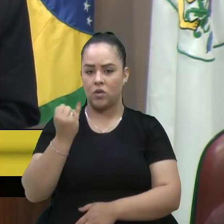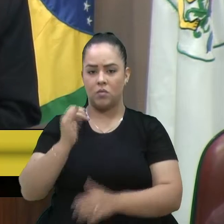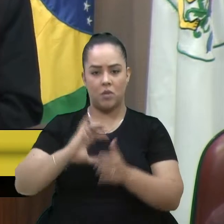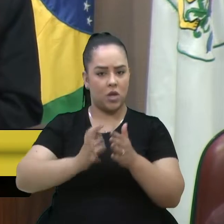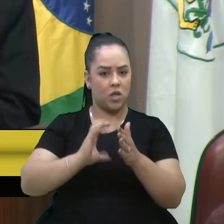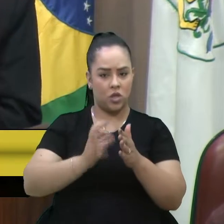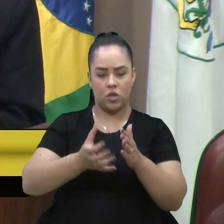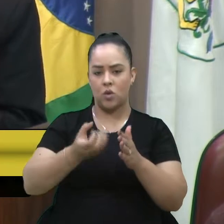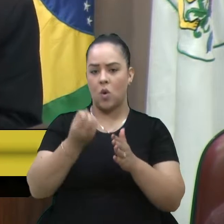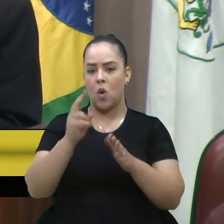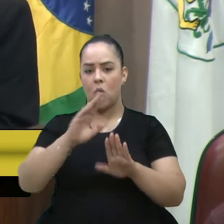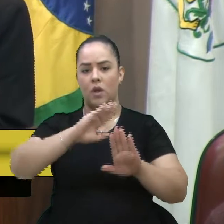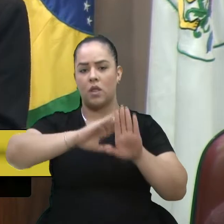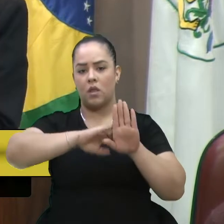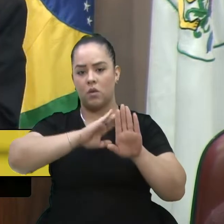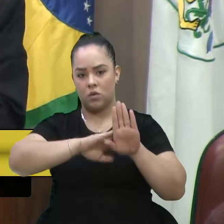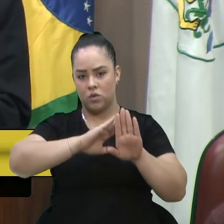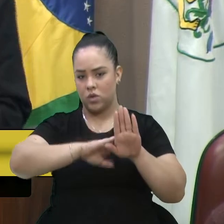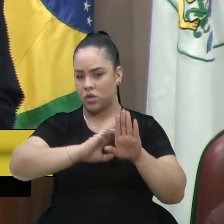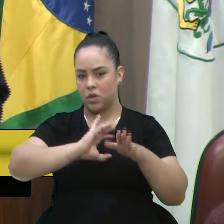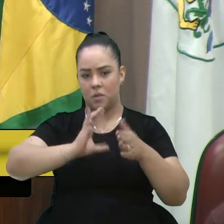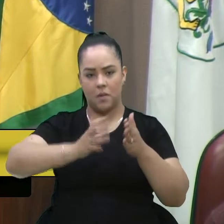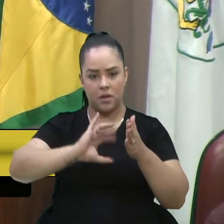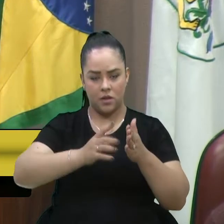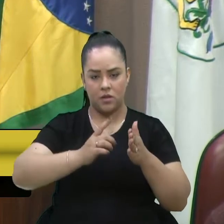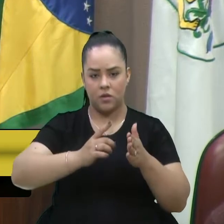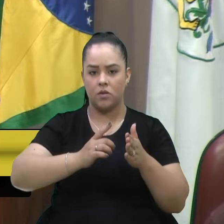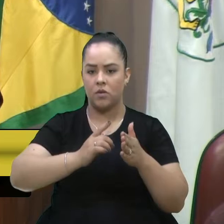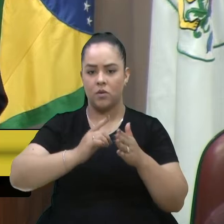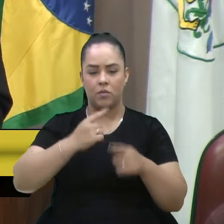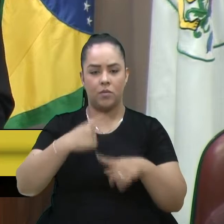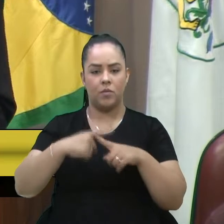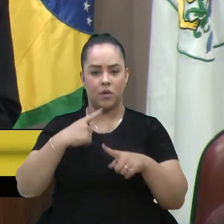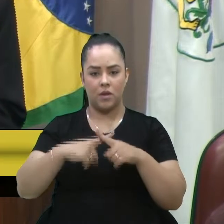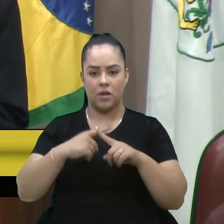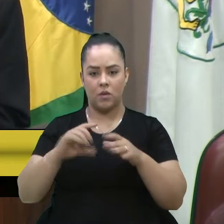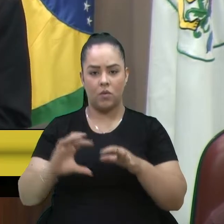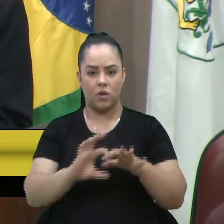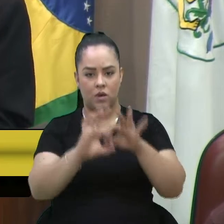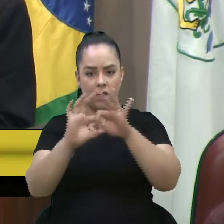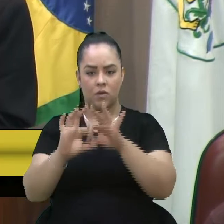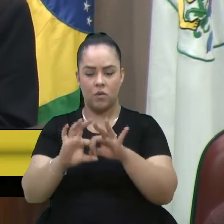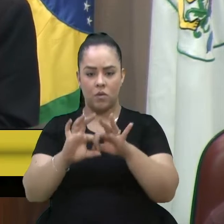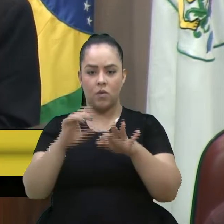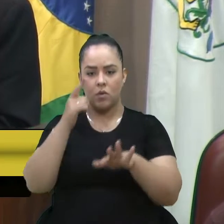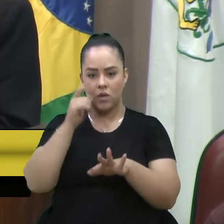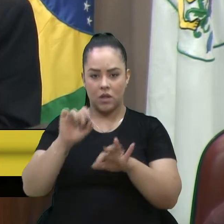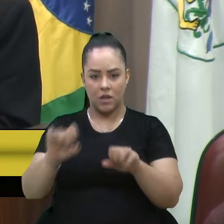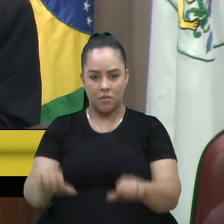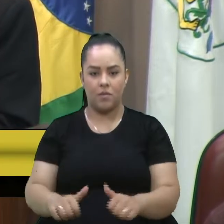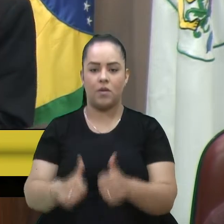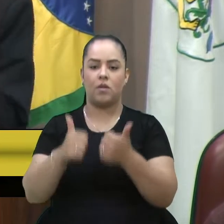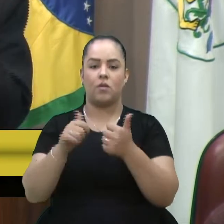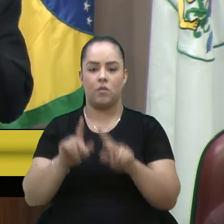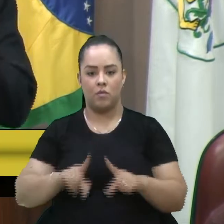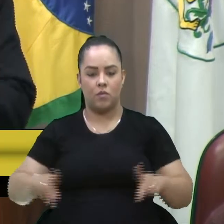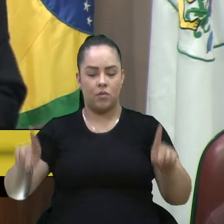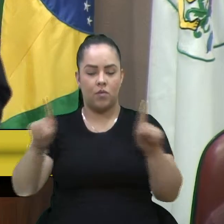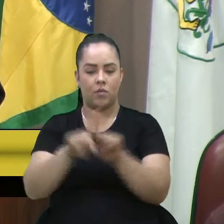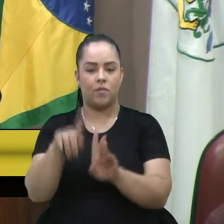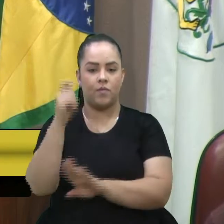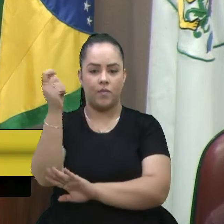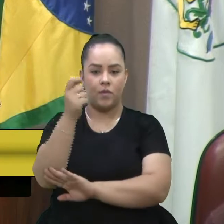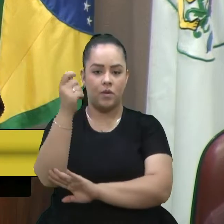A União leva a melhores resultados e quem ganha é a população caixiense. Porque ali já